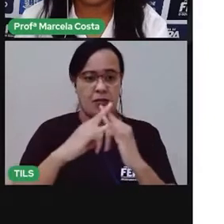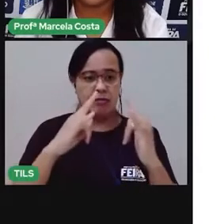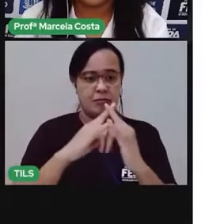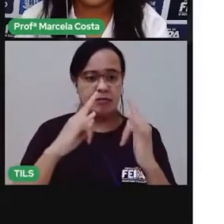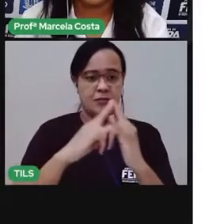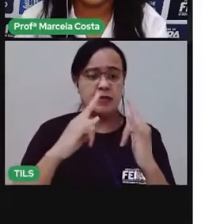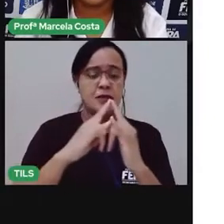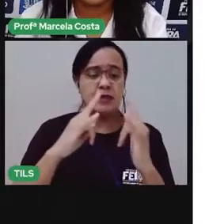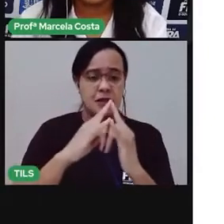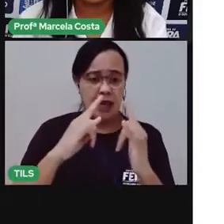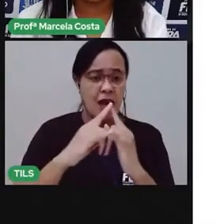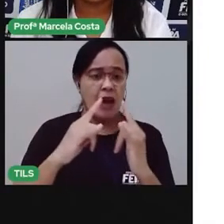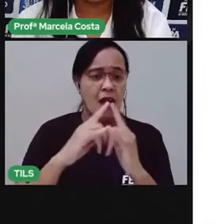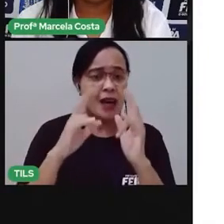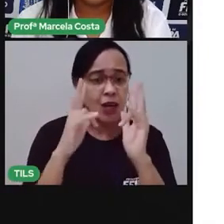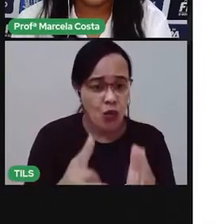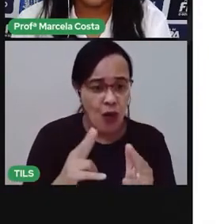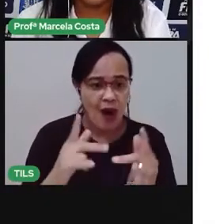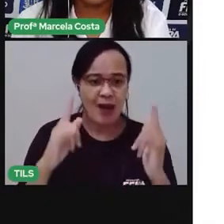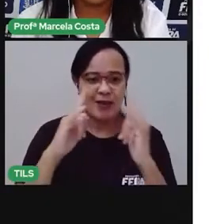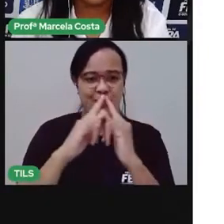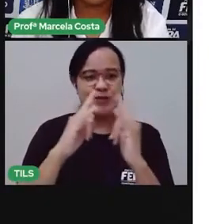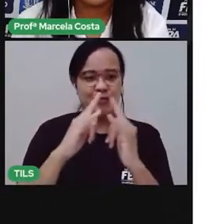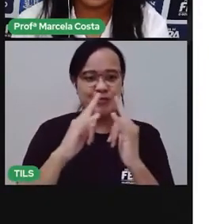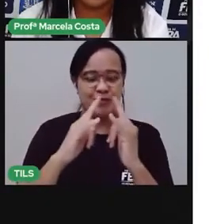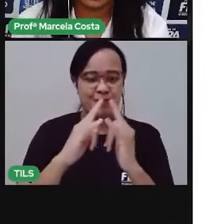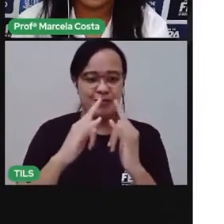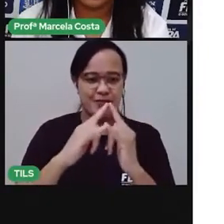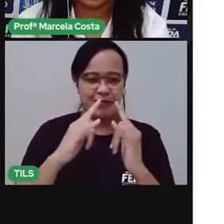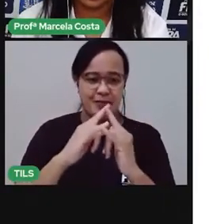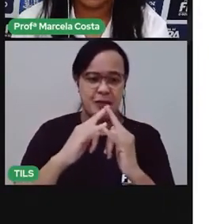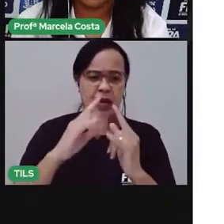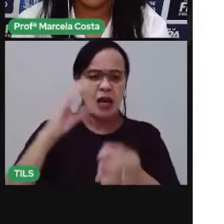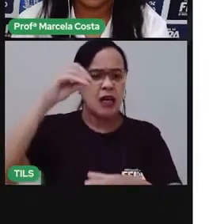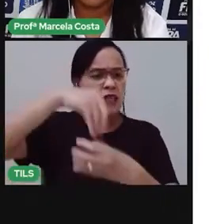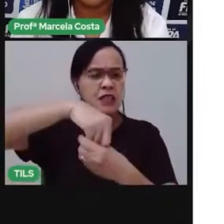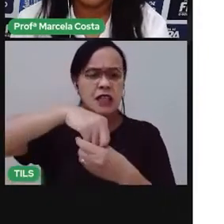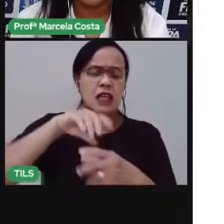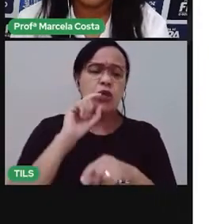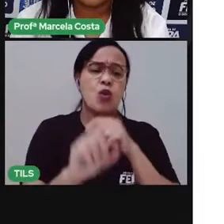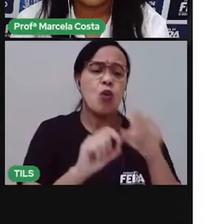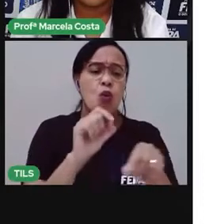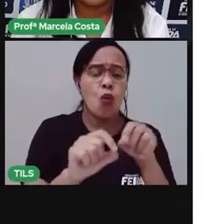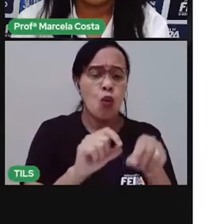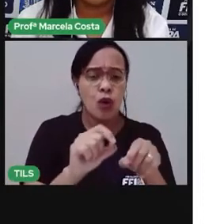fossem umas barracas. E, dentro dessas barracas, observem que elas estão...